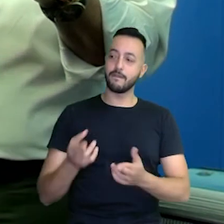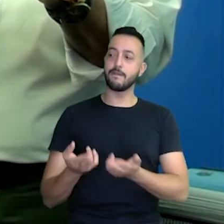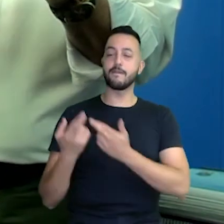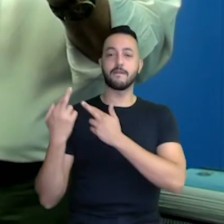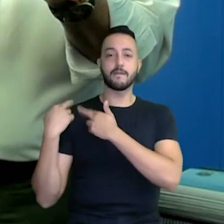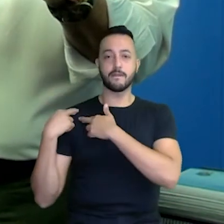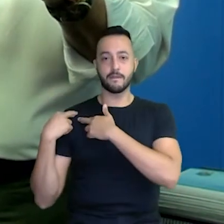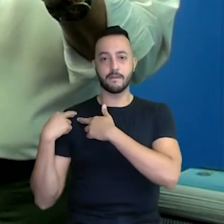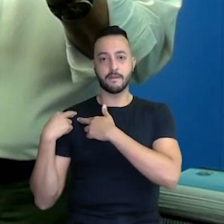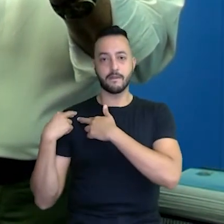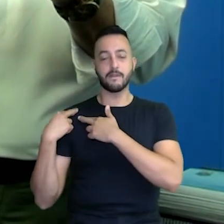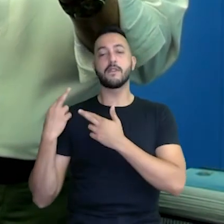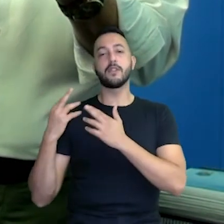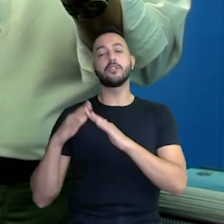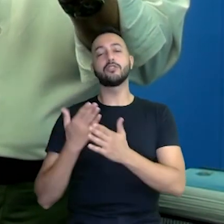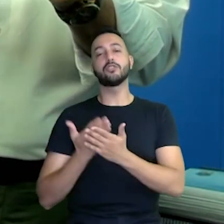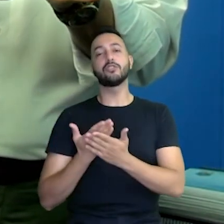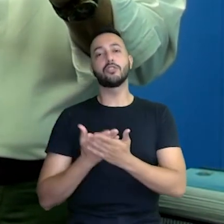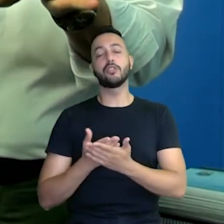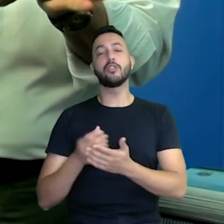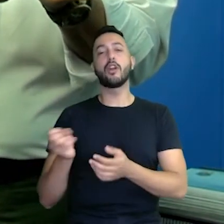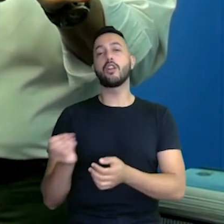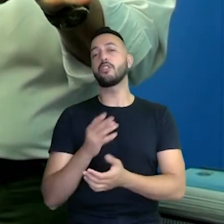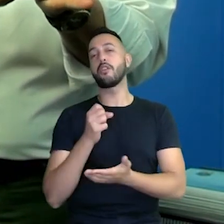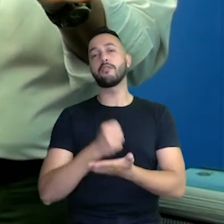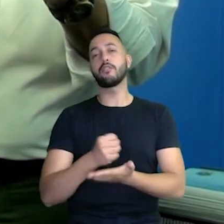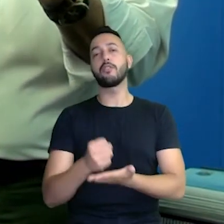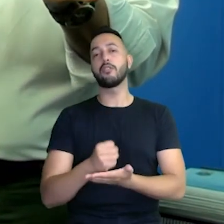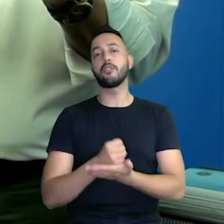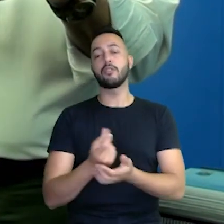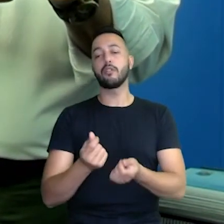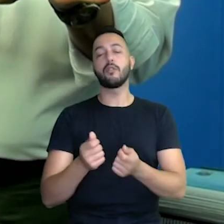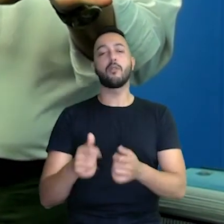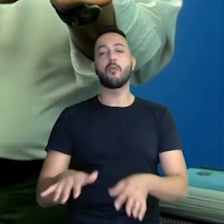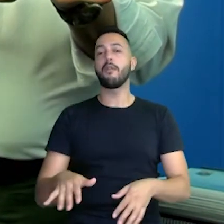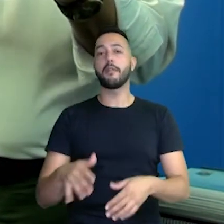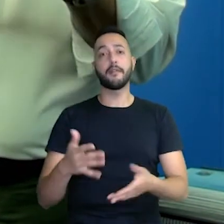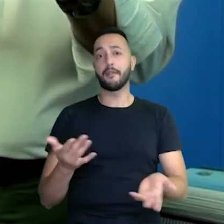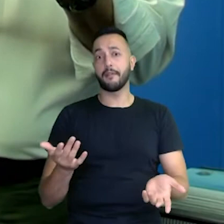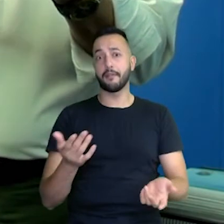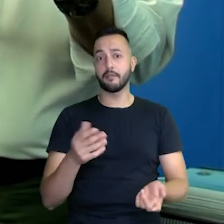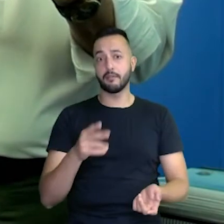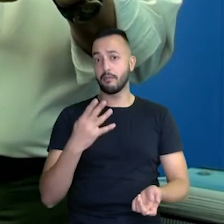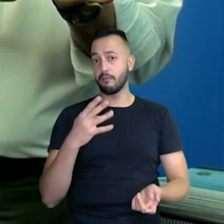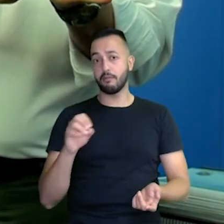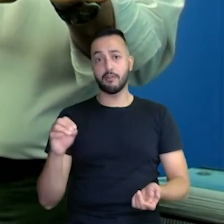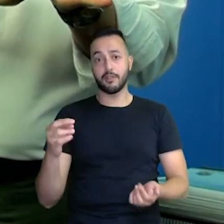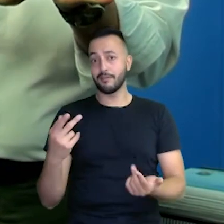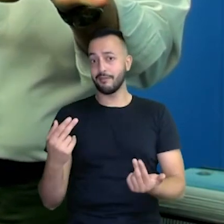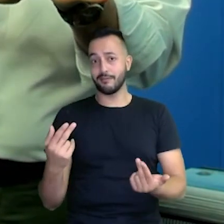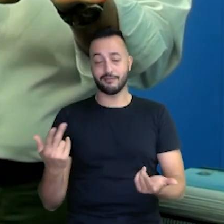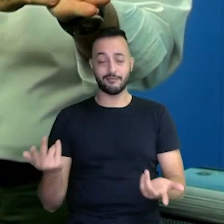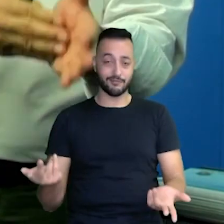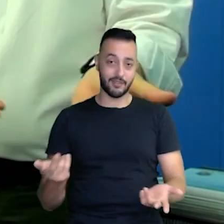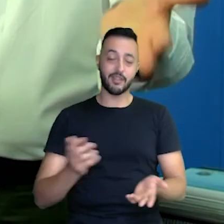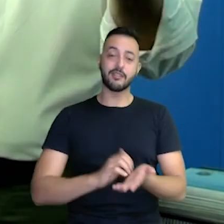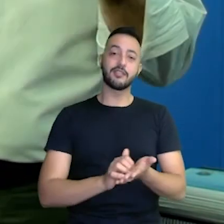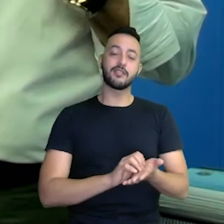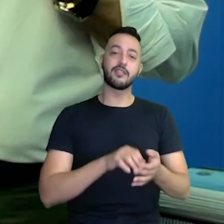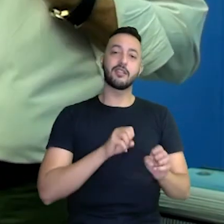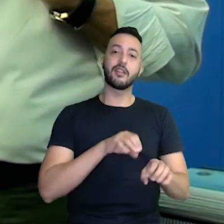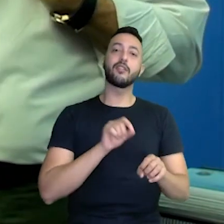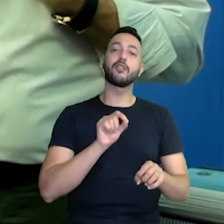responsável pela escola, vai fazer a atualização da documentação, vai gastar quase isso. Então, o é que nós fizemos na Secretaria da Educação?